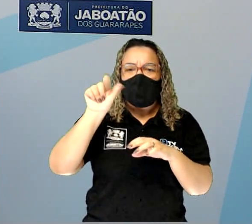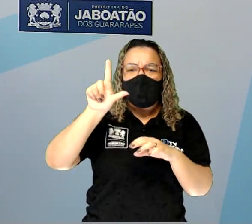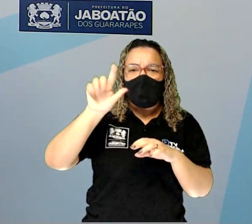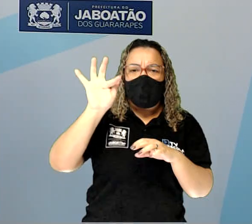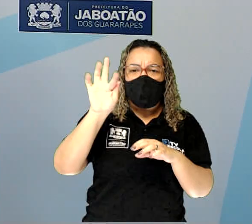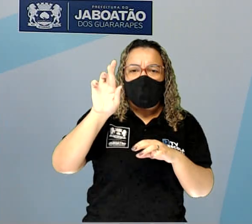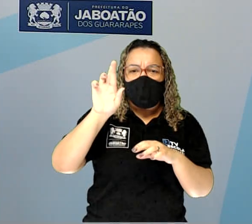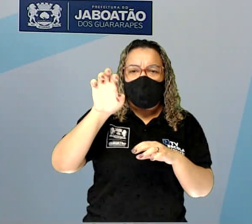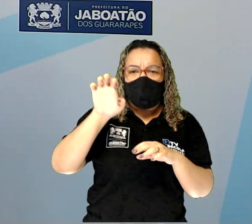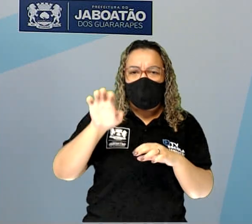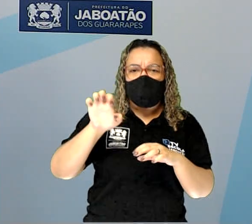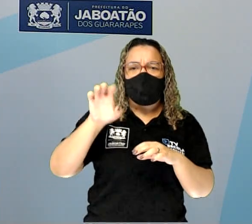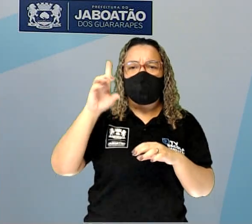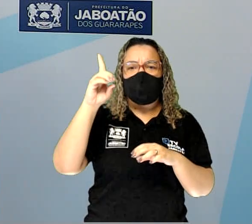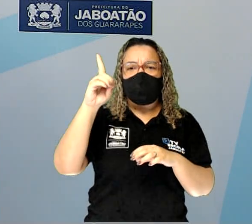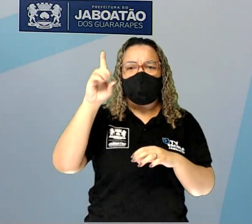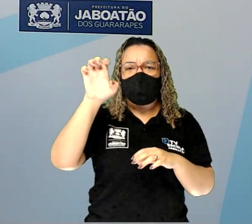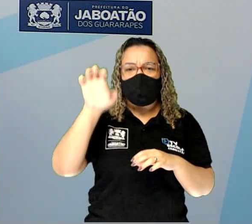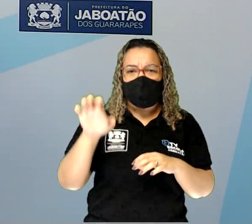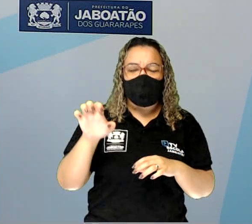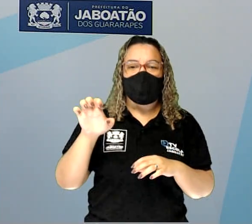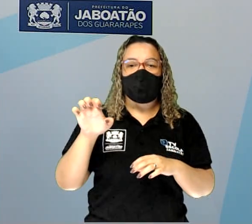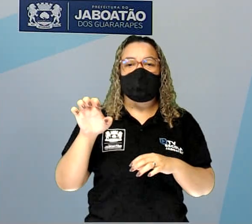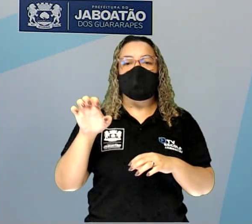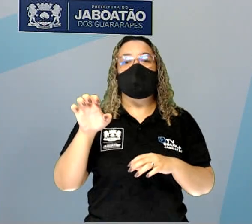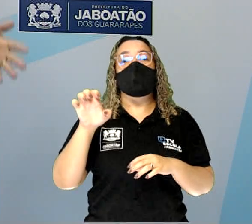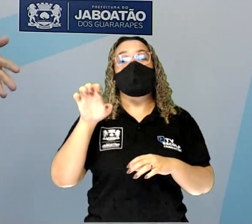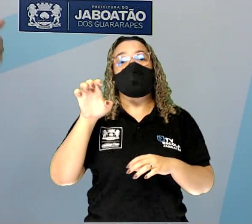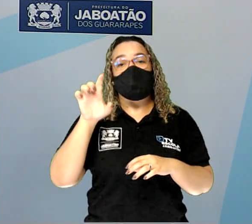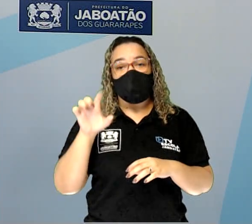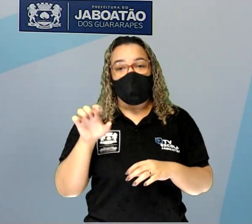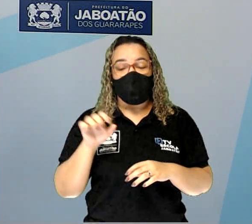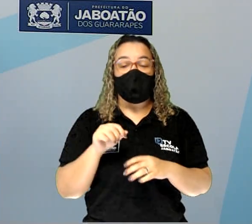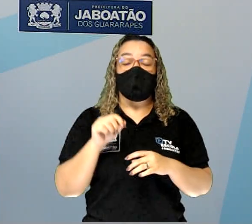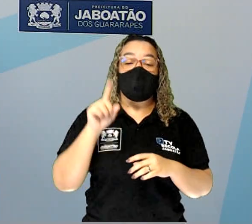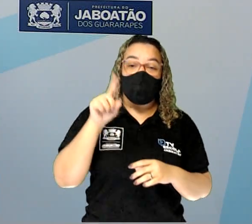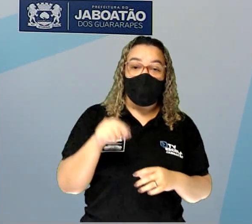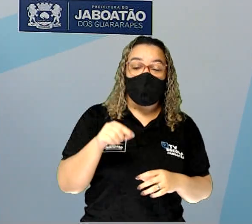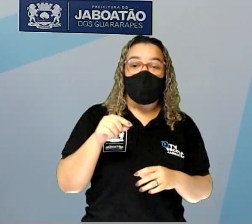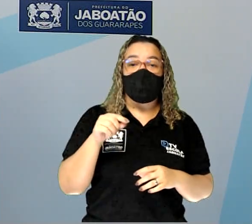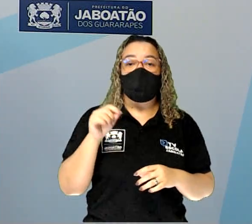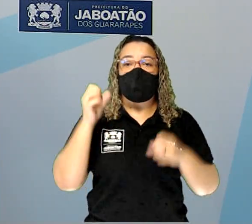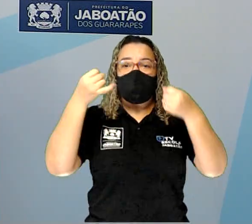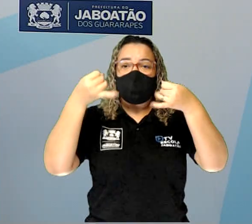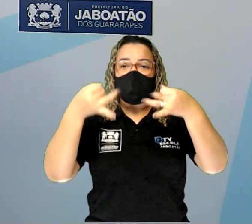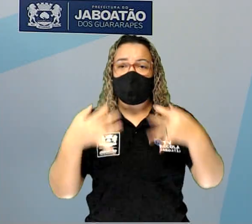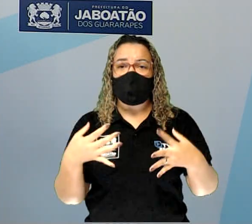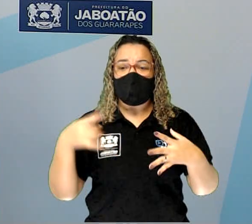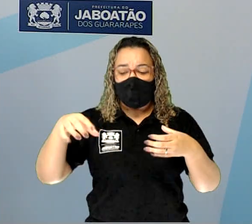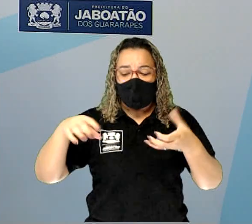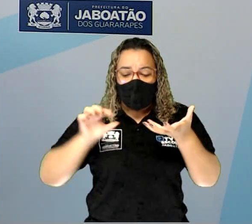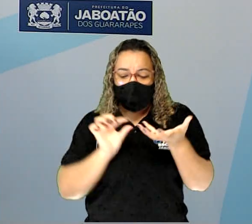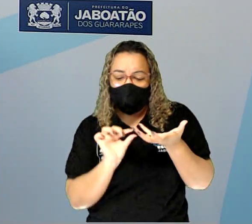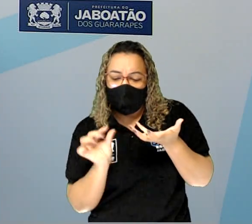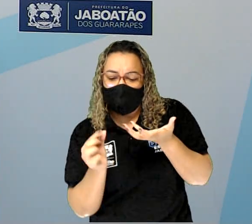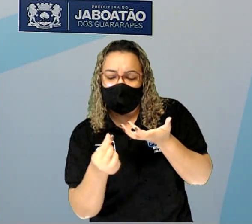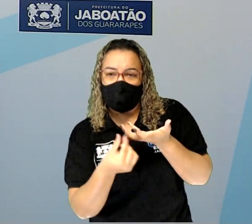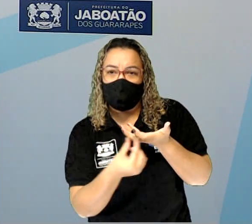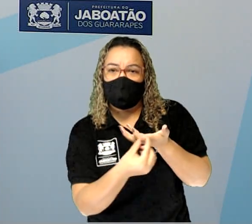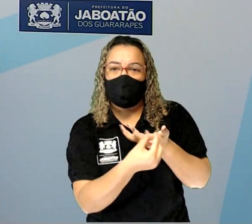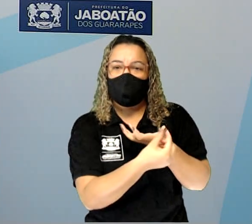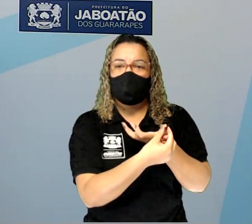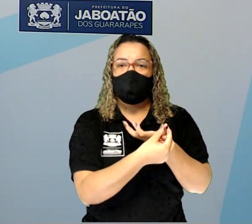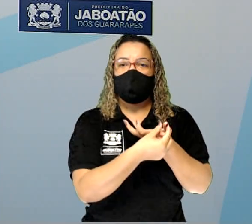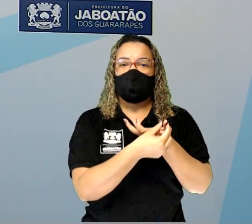sobrenome dele era esquisito, é Vergne, Alfred Vergne dizia que os continentes estavam ou